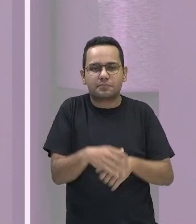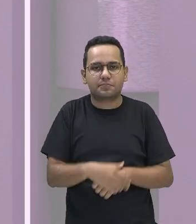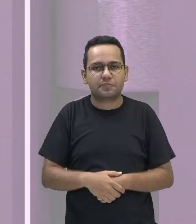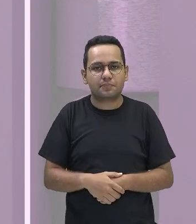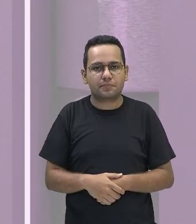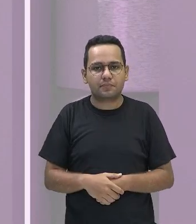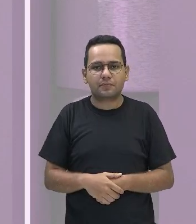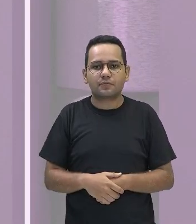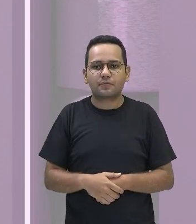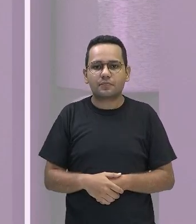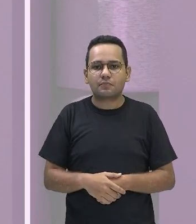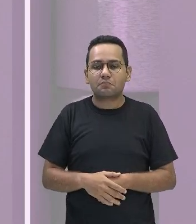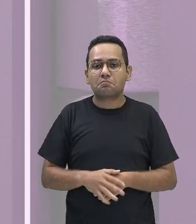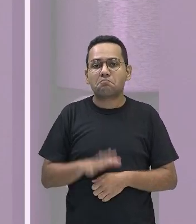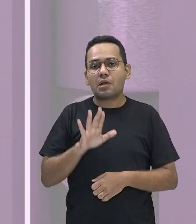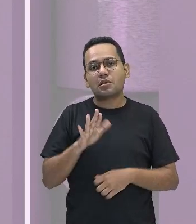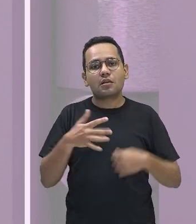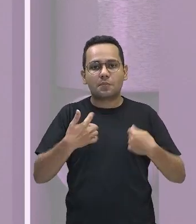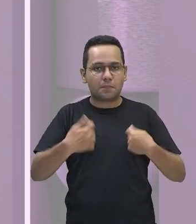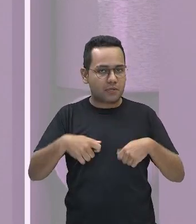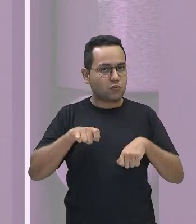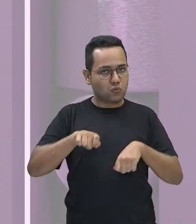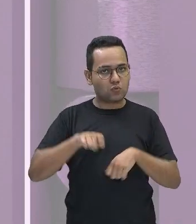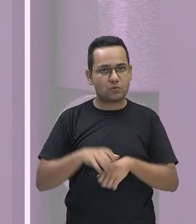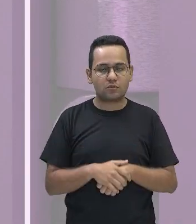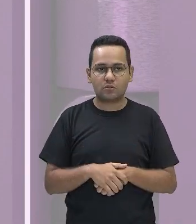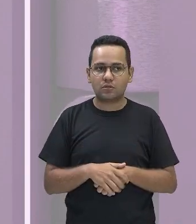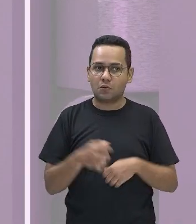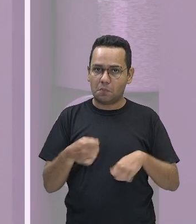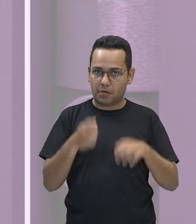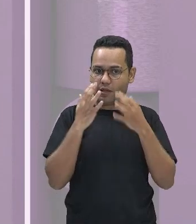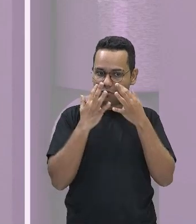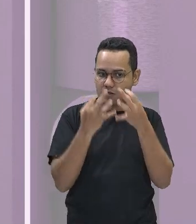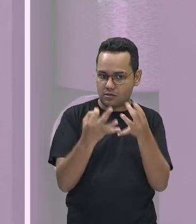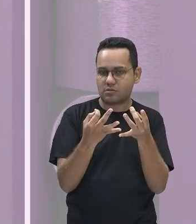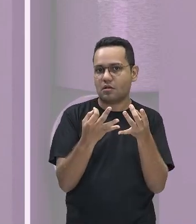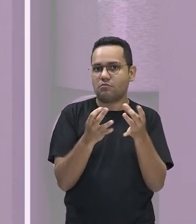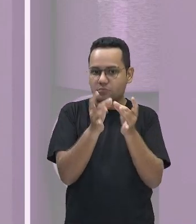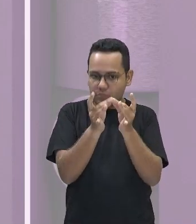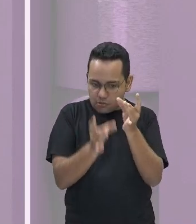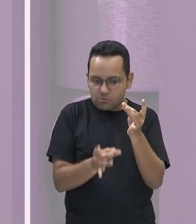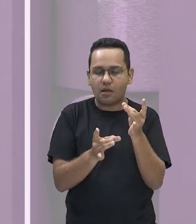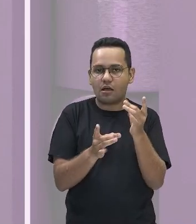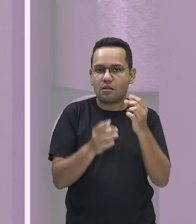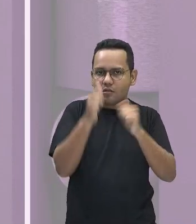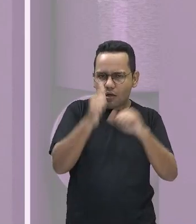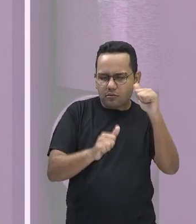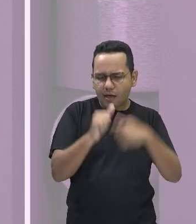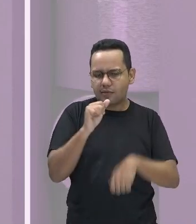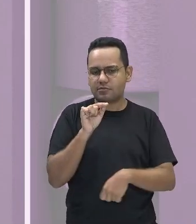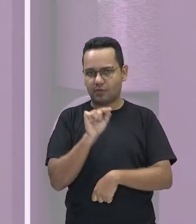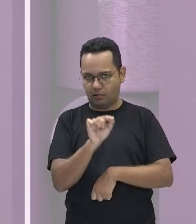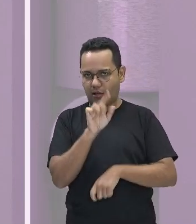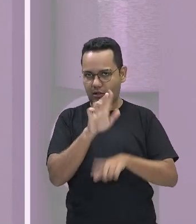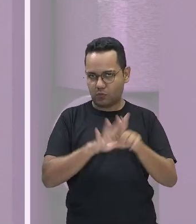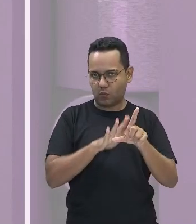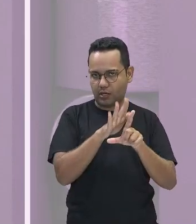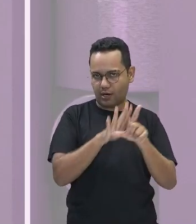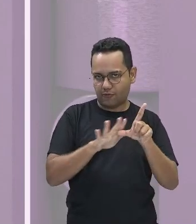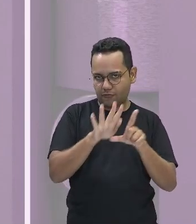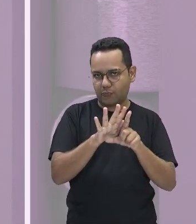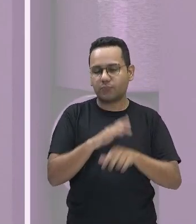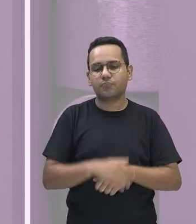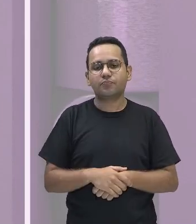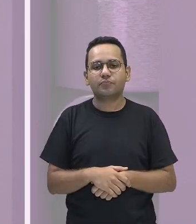isso você precisa, né, ter aquela atenção especial na hora de fazer ali aquela interpretação de gráficos. Além disso,